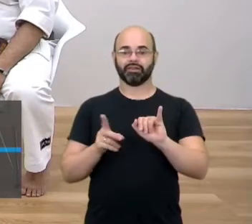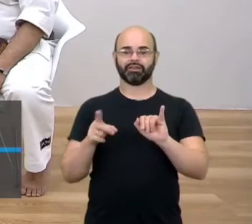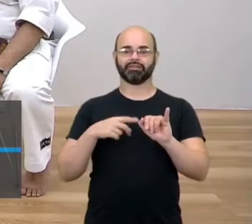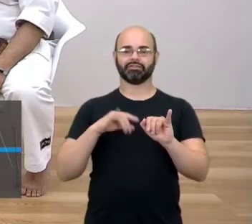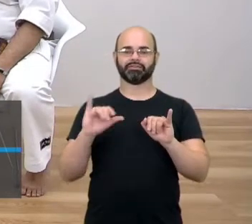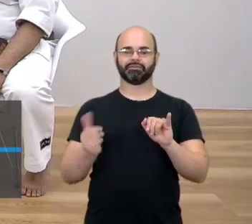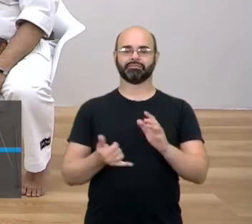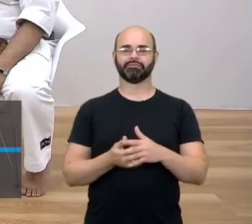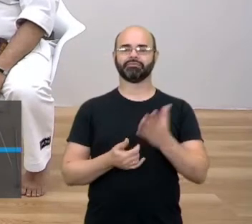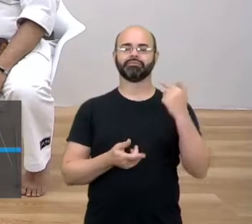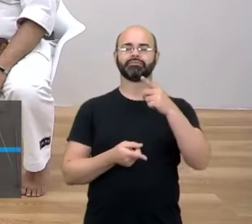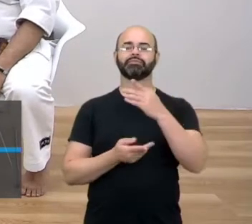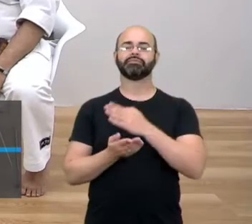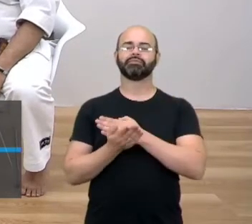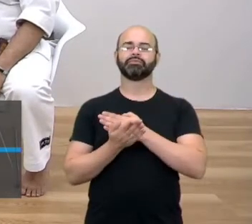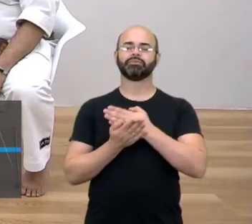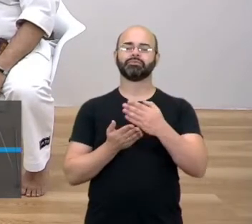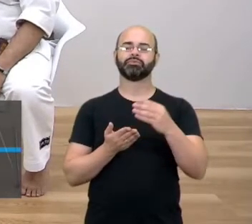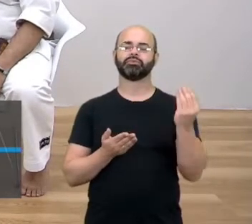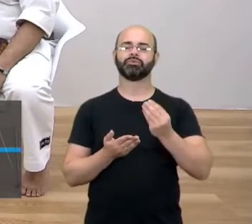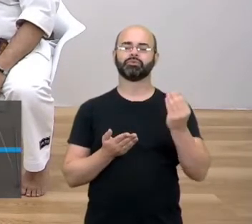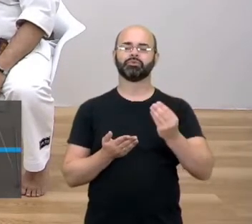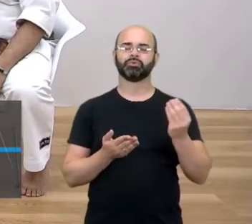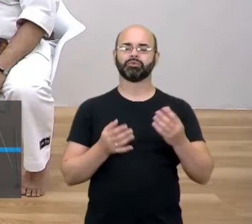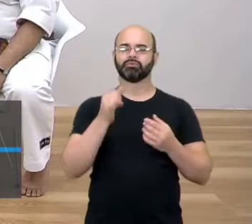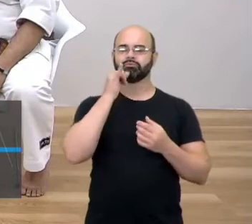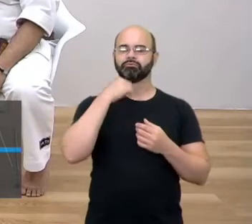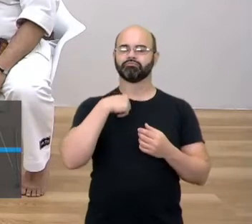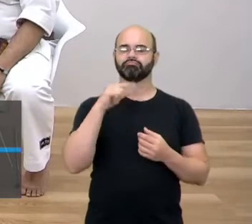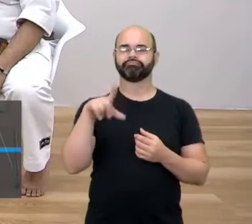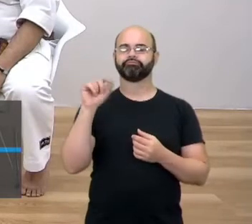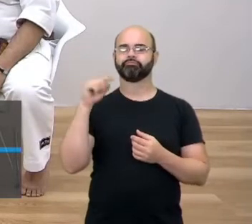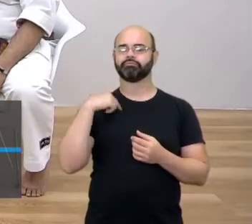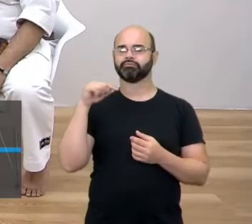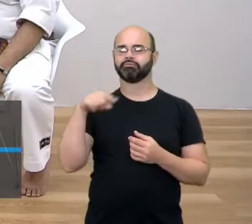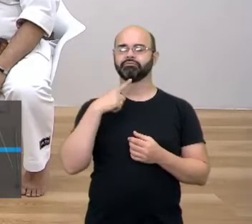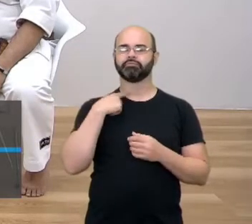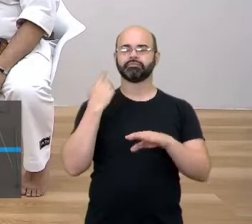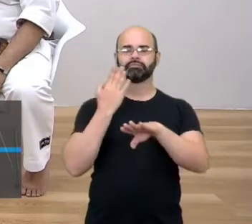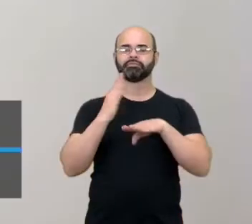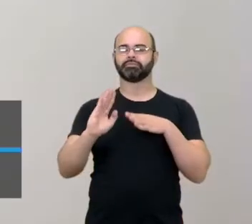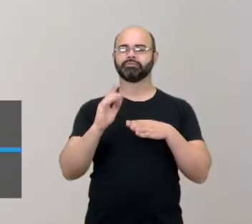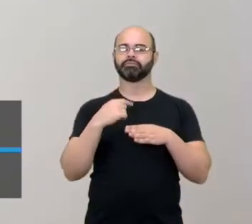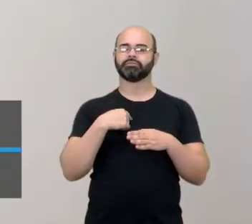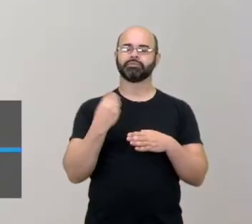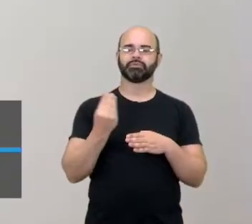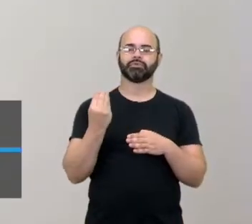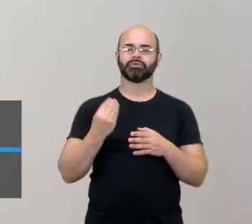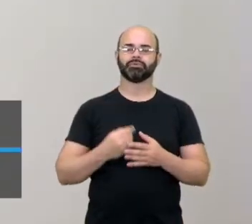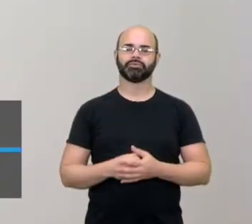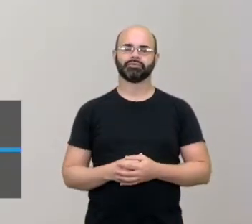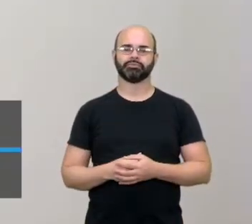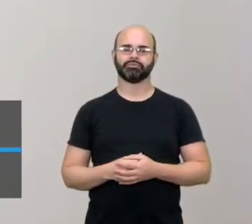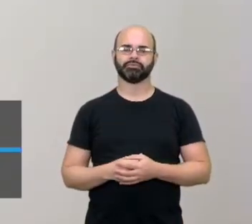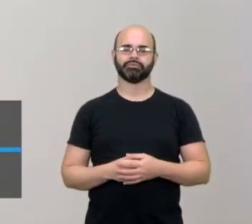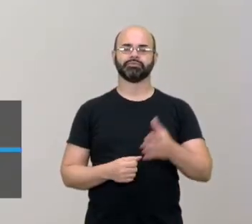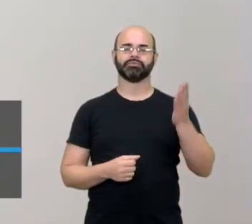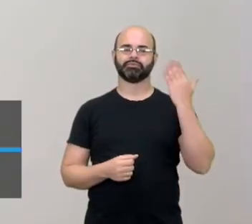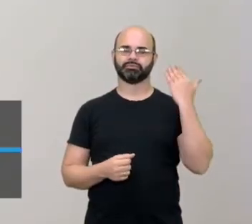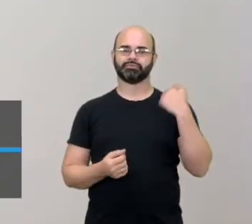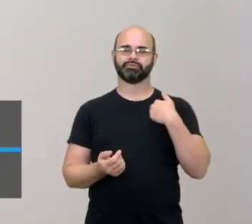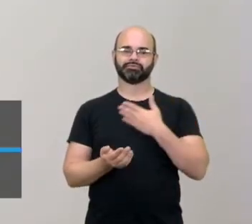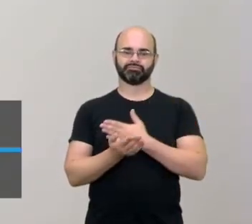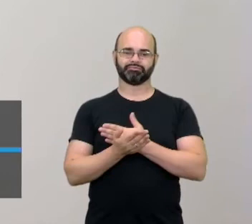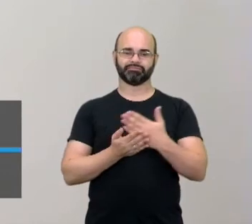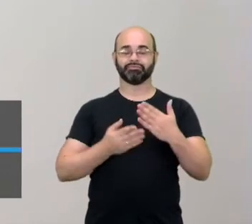começou, né? Como você chegou e falou, ah, eu quero escolher isso, Karate? Então, na verdade, eu comecei vendo filme.